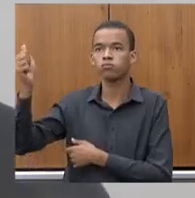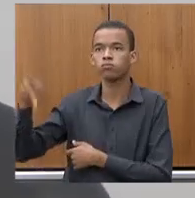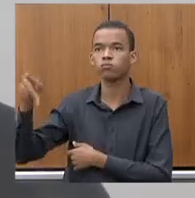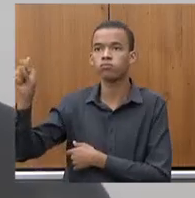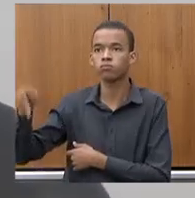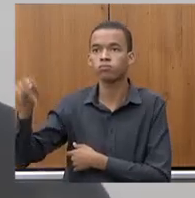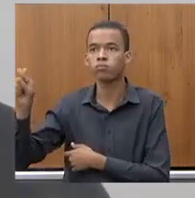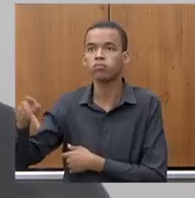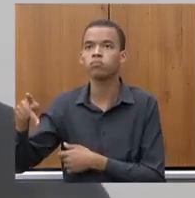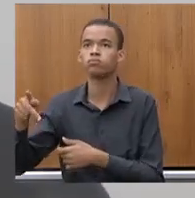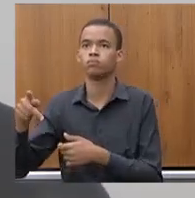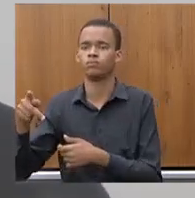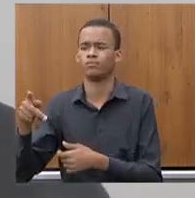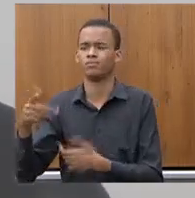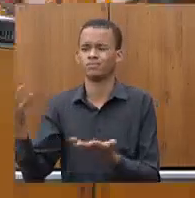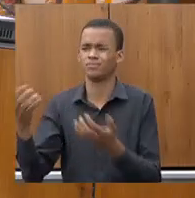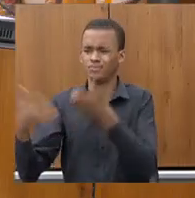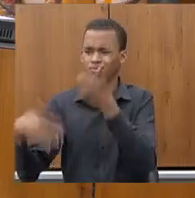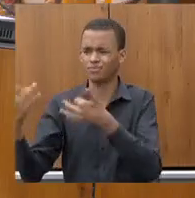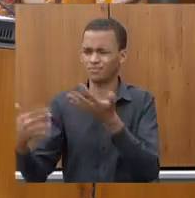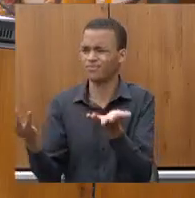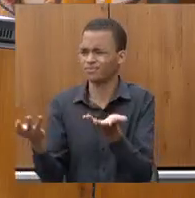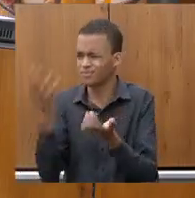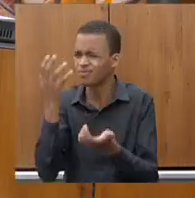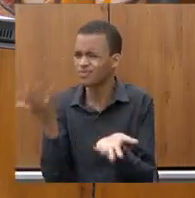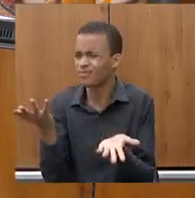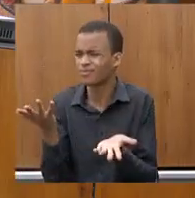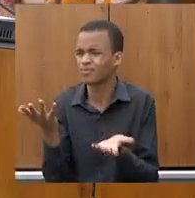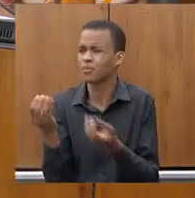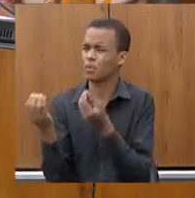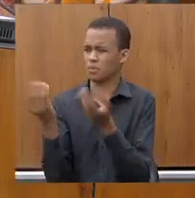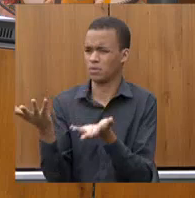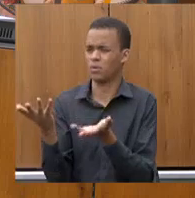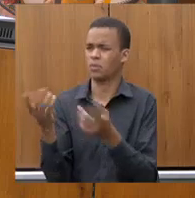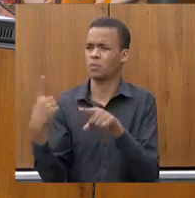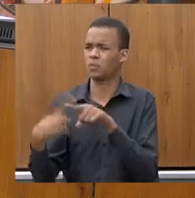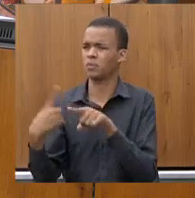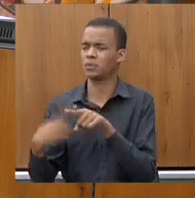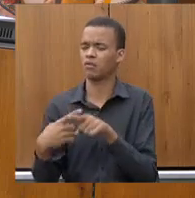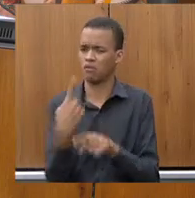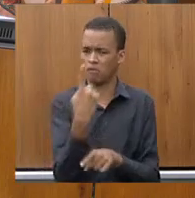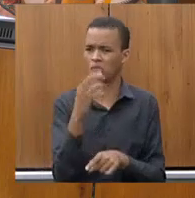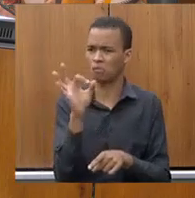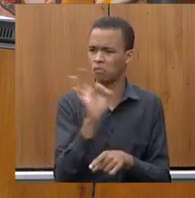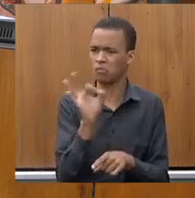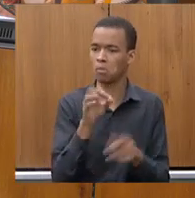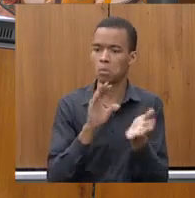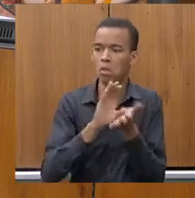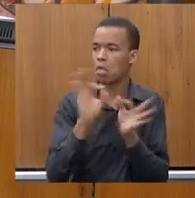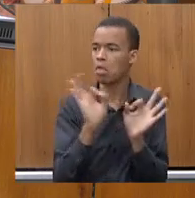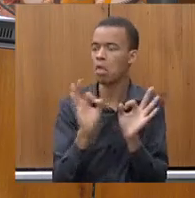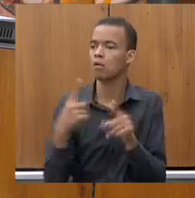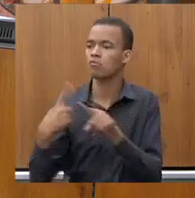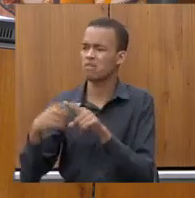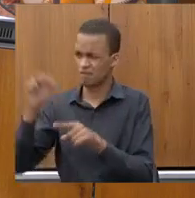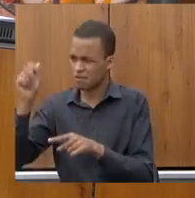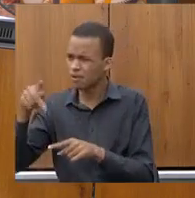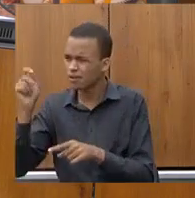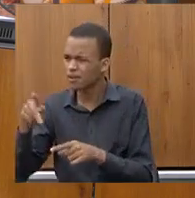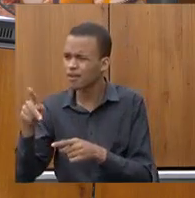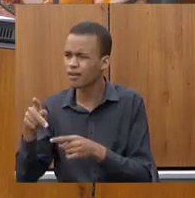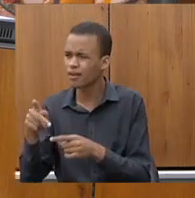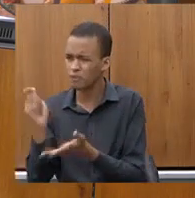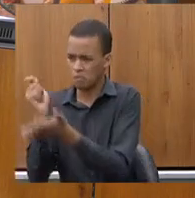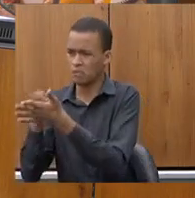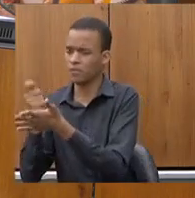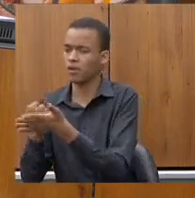Sério? Sério? Que é esse o debate. O governo não